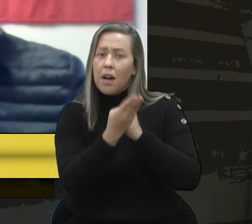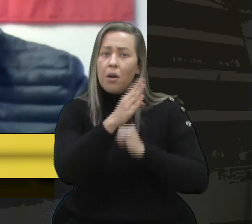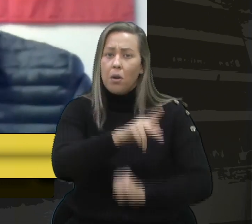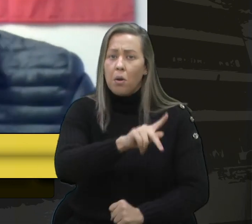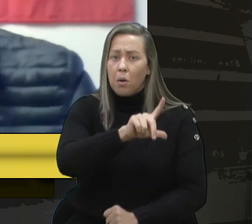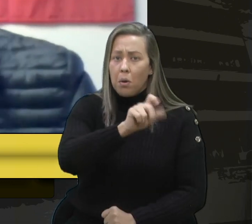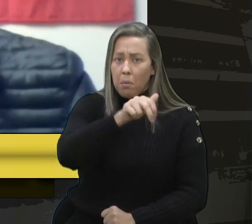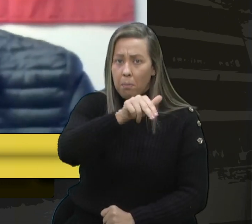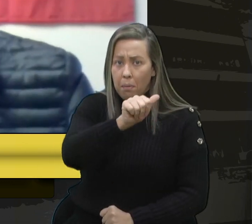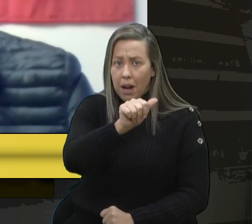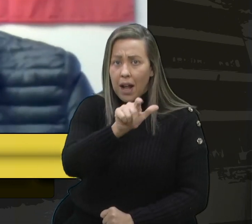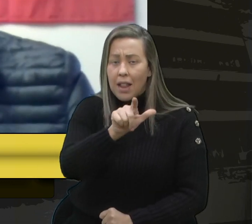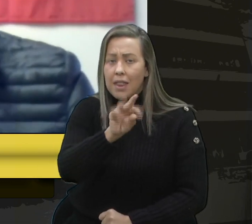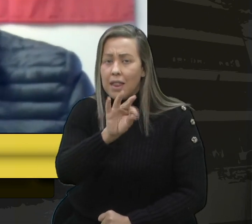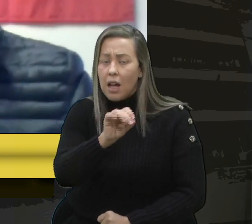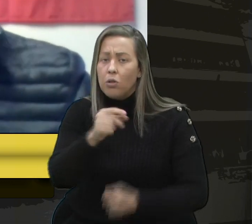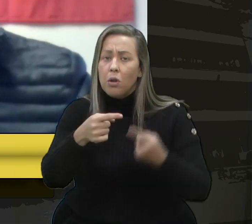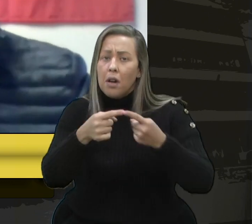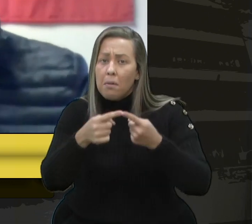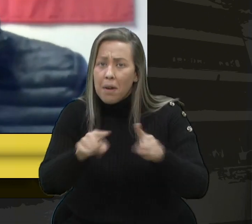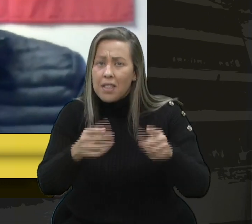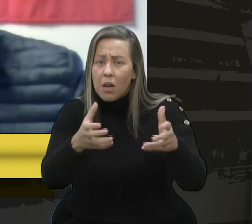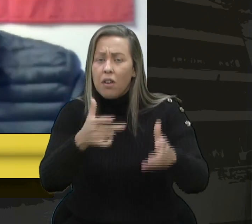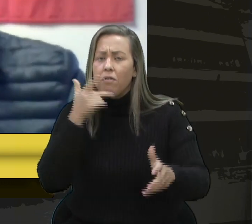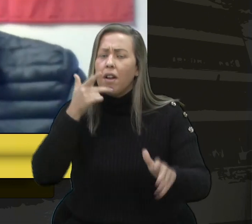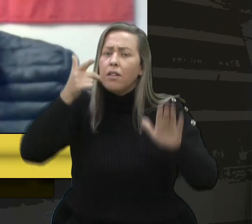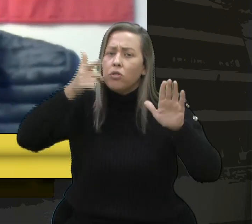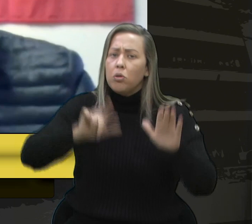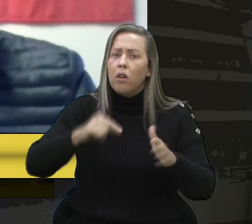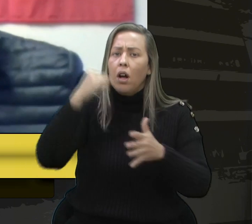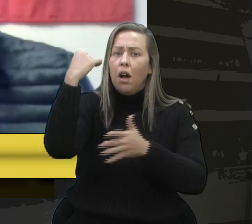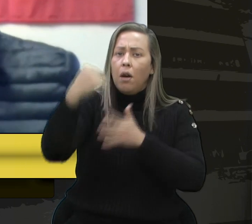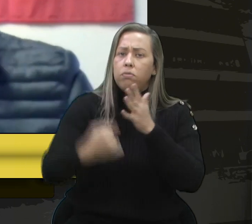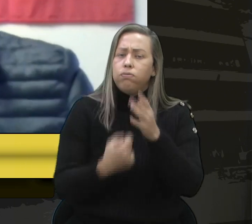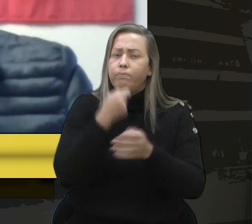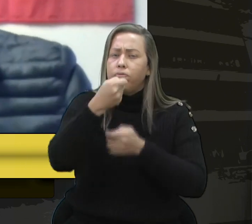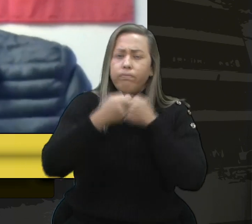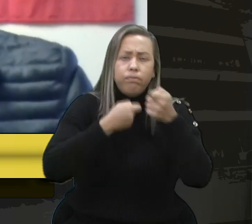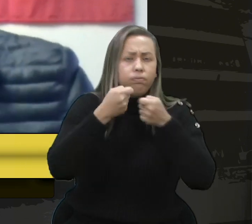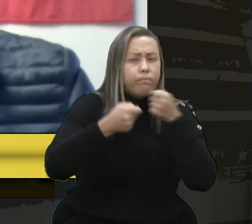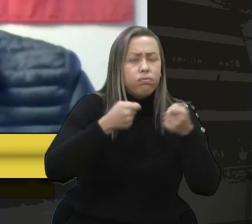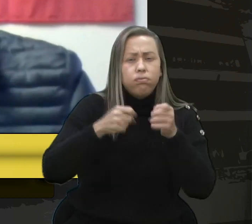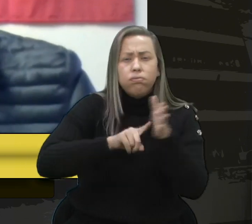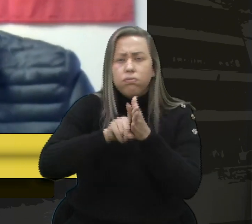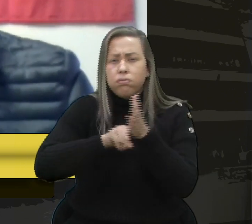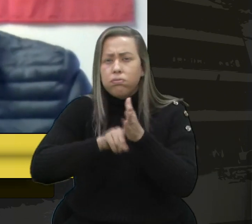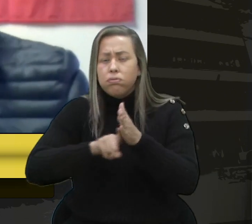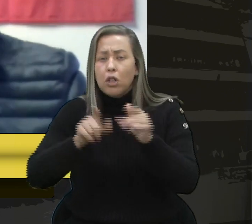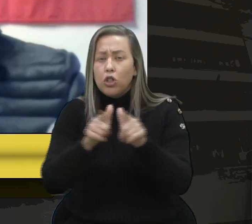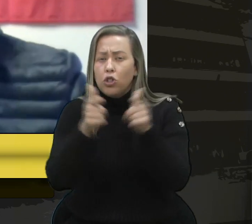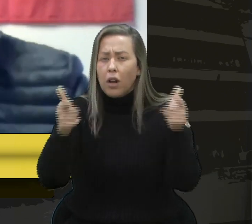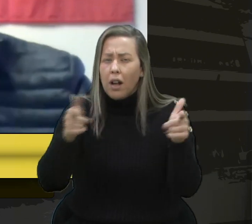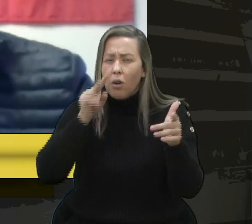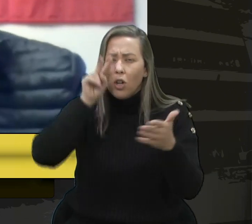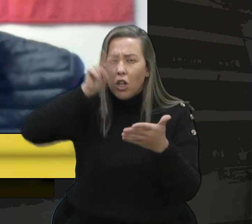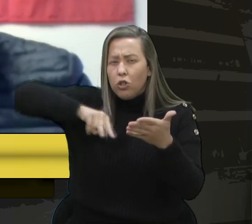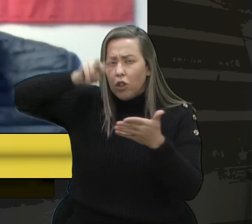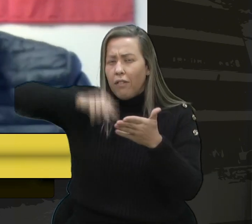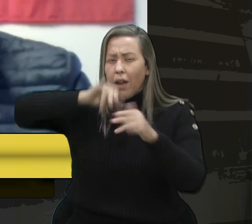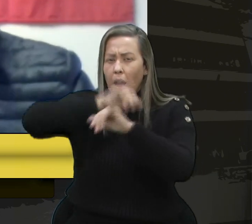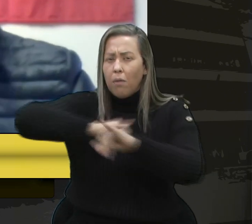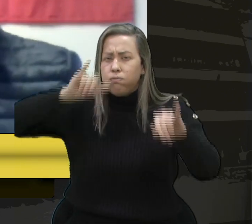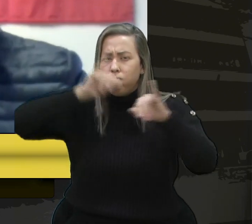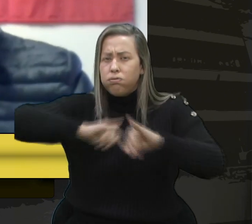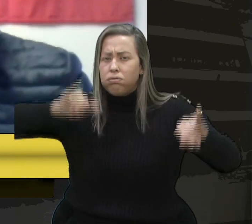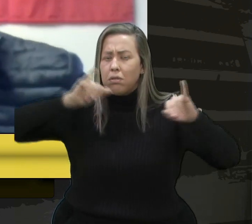Mas eu quero deixar aqui que, depois de algumas entrevistas, algumas matérias no jornal, algumas manifestações